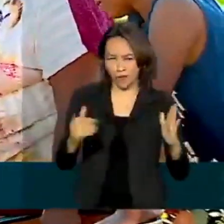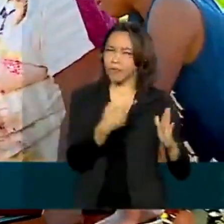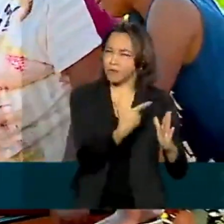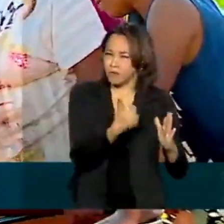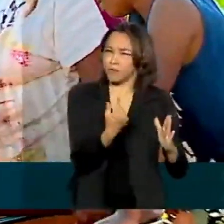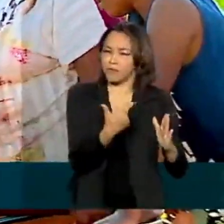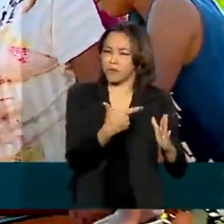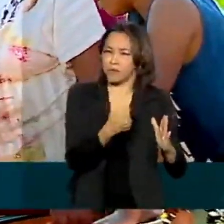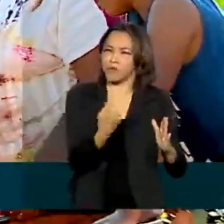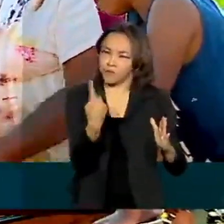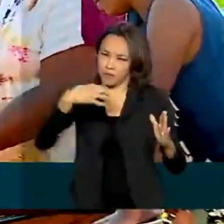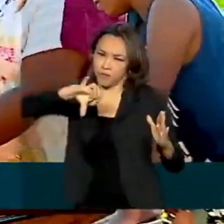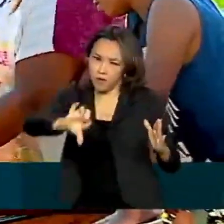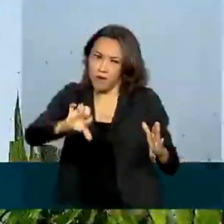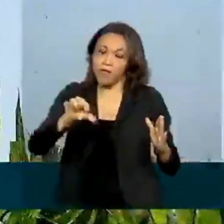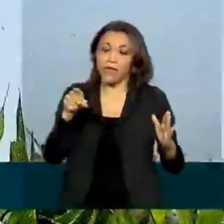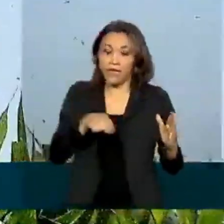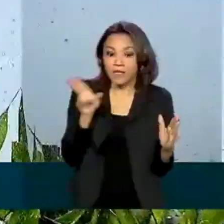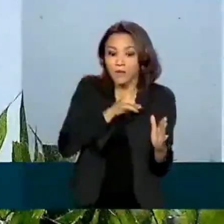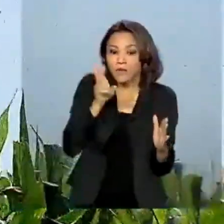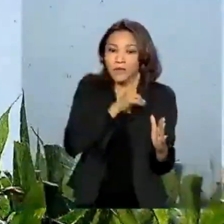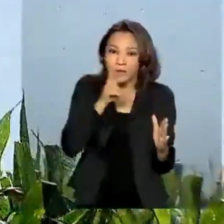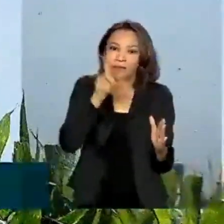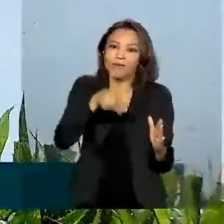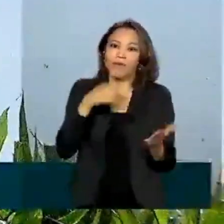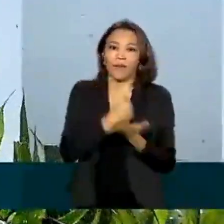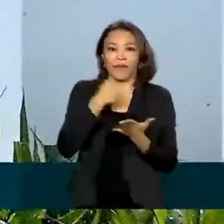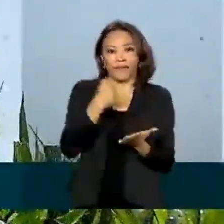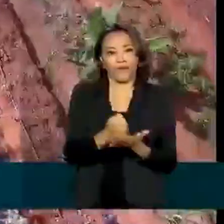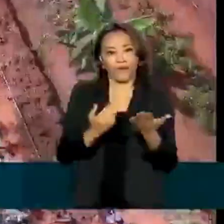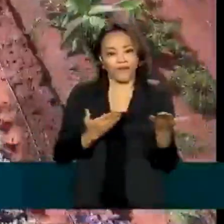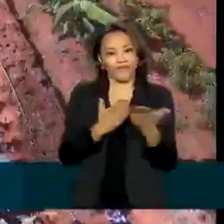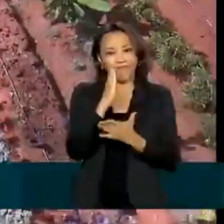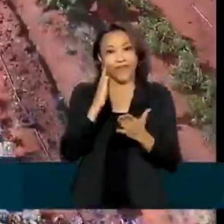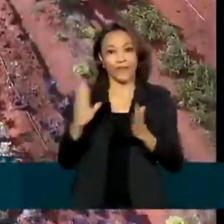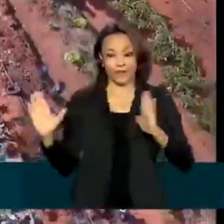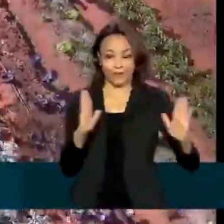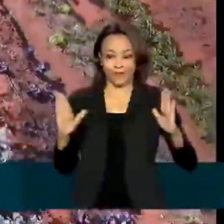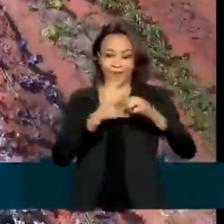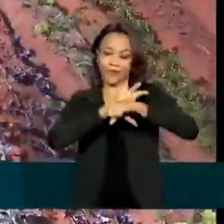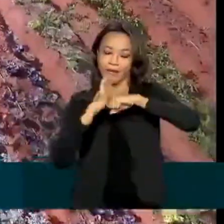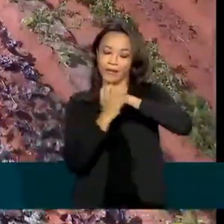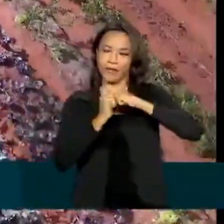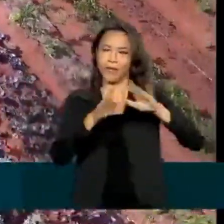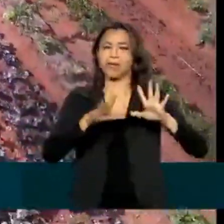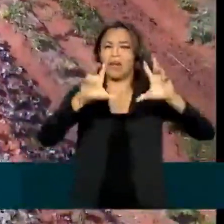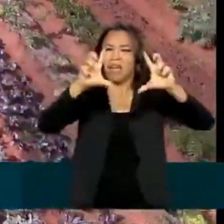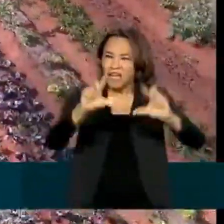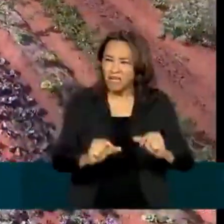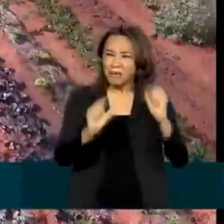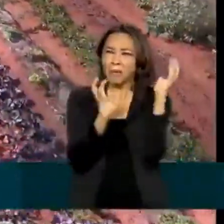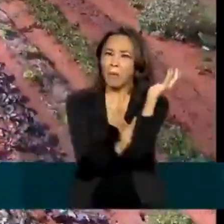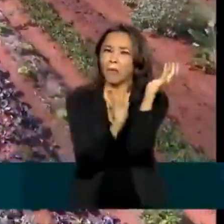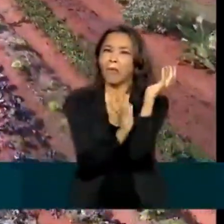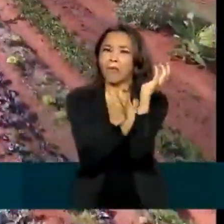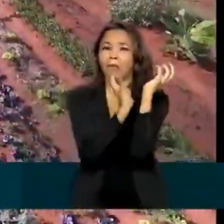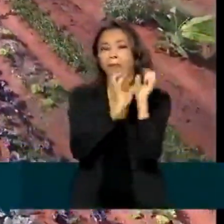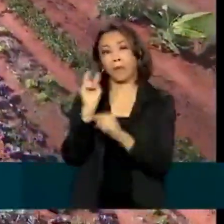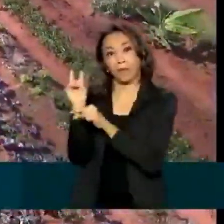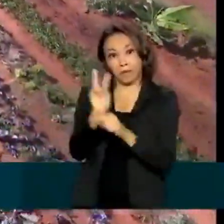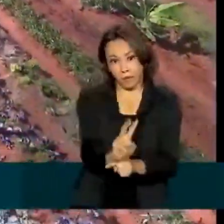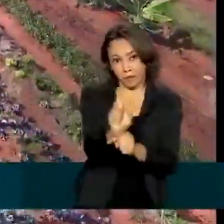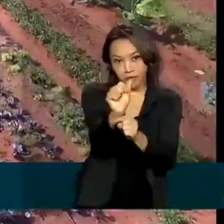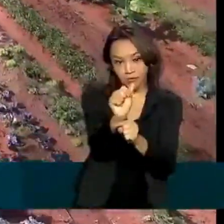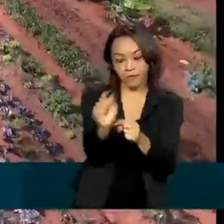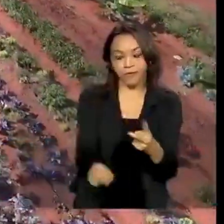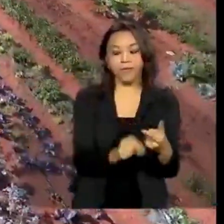Medidas de caráter emergencial aprovadas durante a pandemia, como a redução da burocracia para a concessão dos financiamentos,